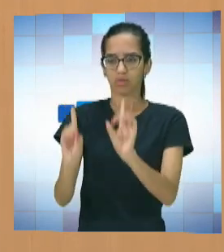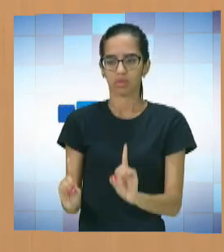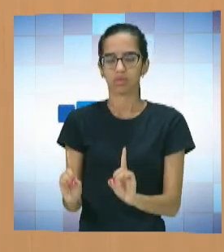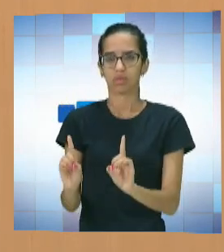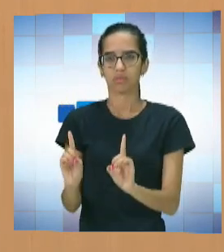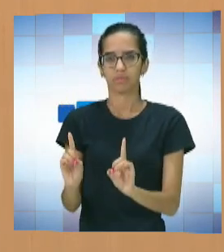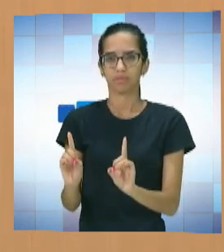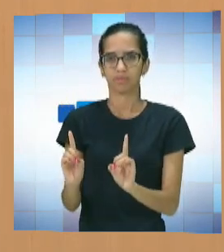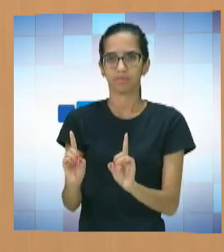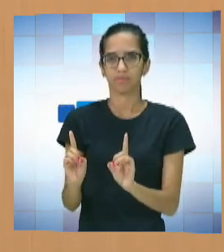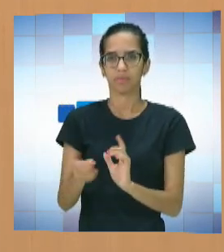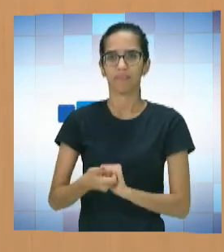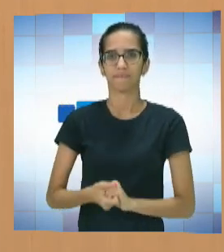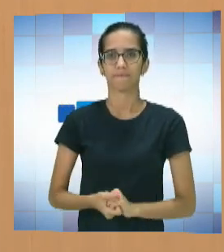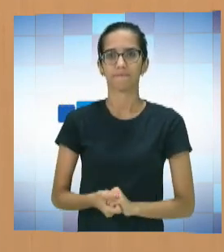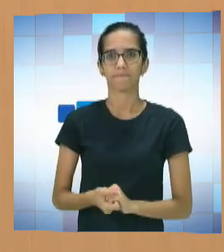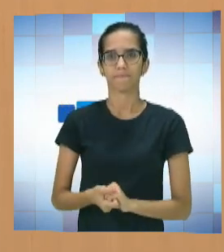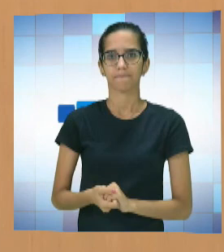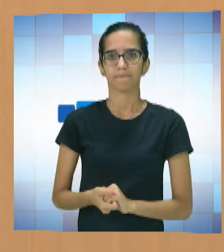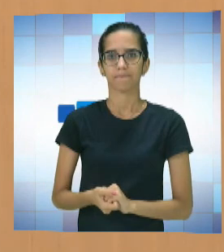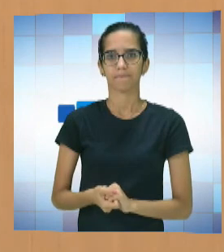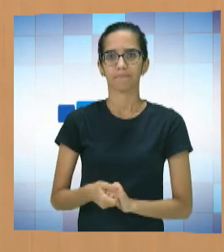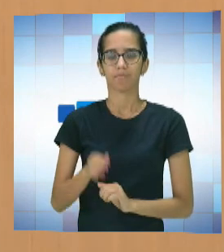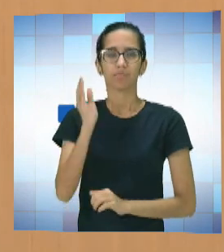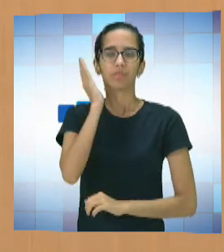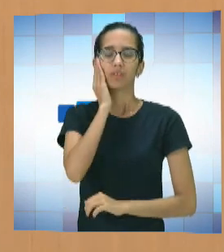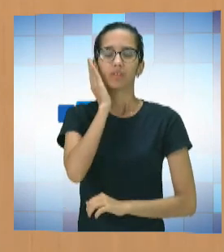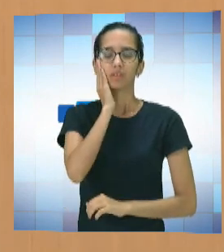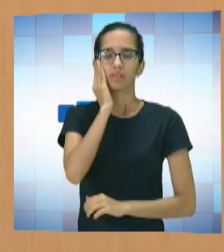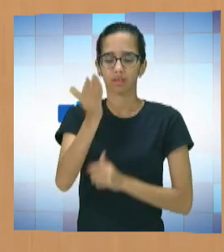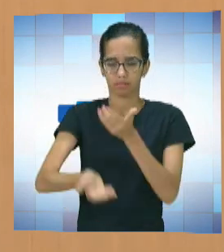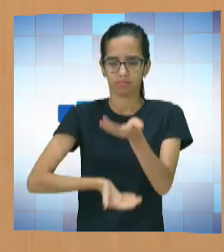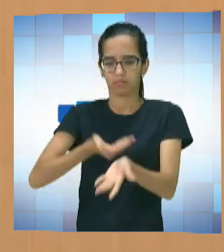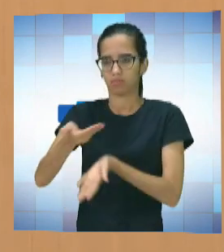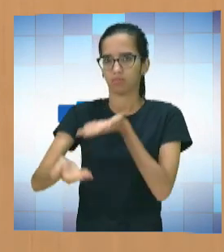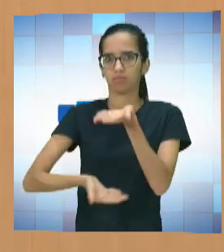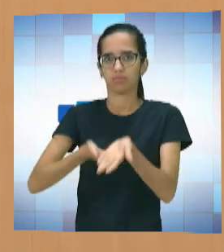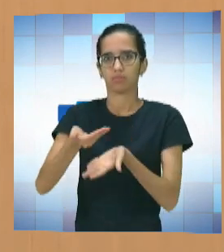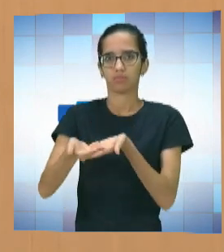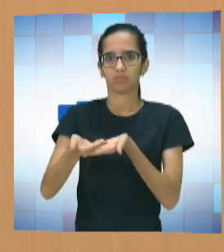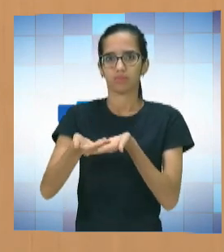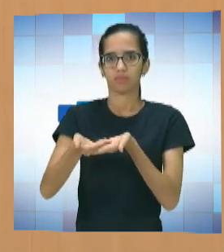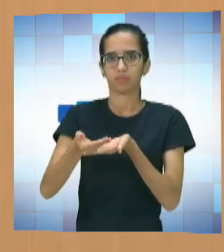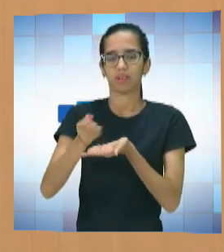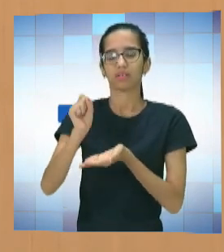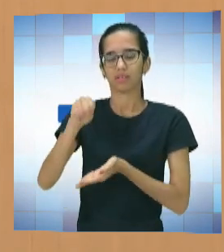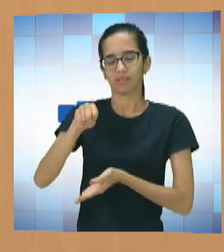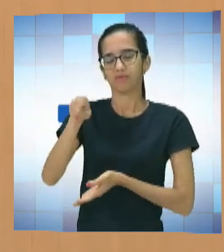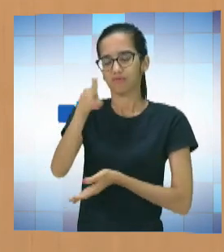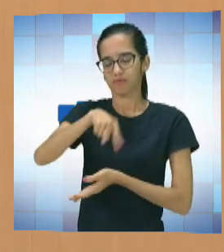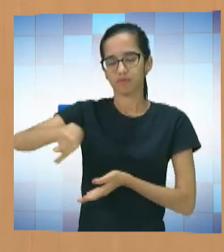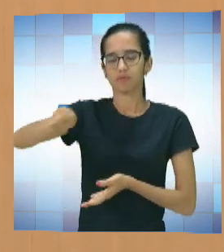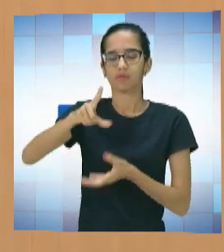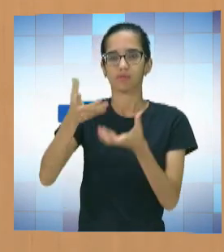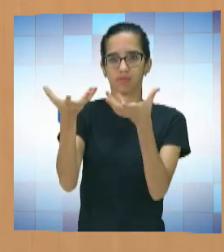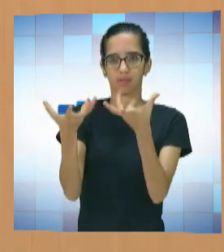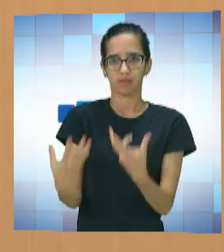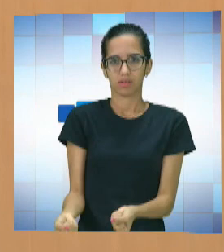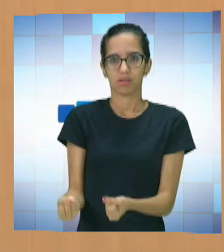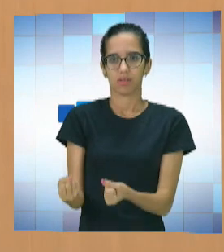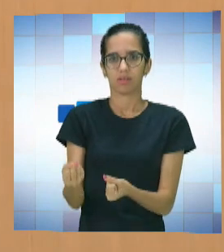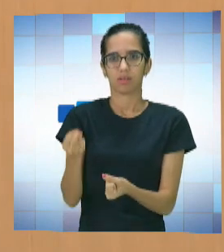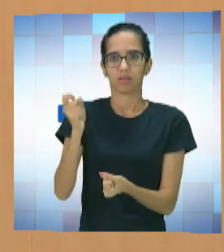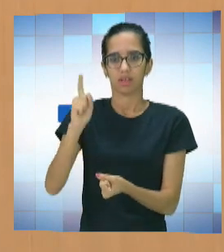universo maior. Entender e conviver. Aí você vai aceitar. Aí sim, é